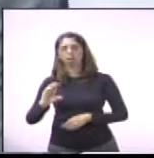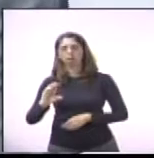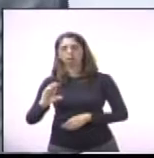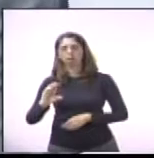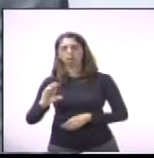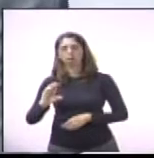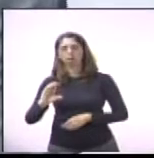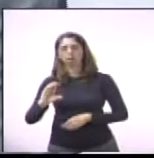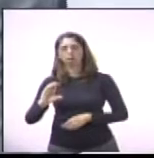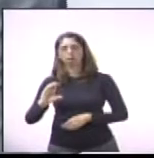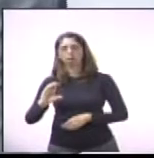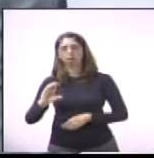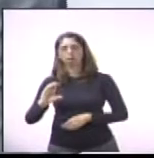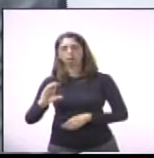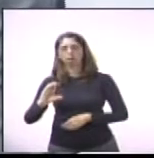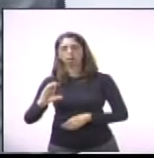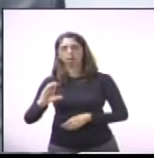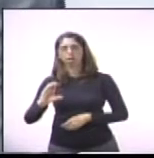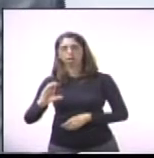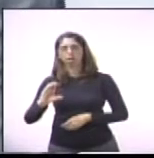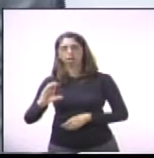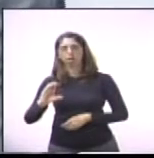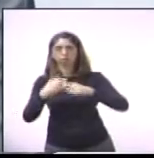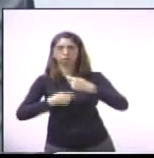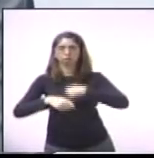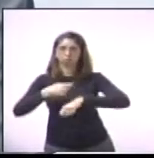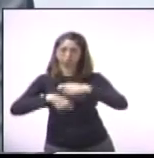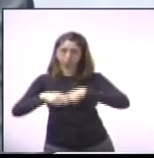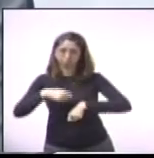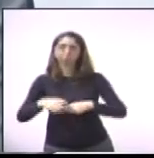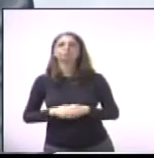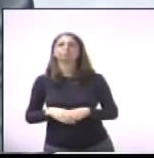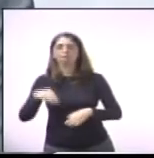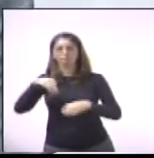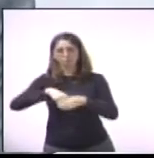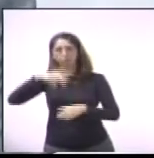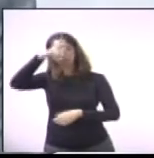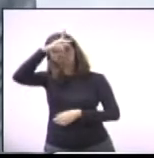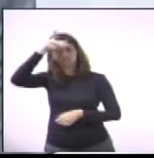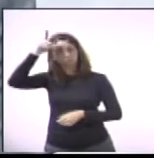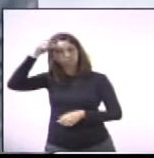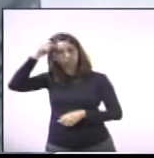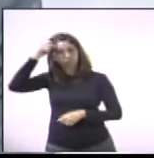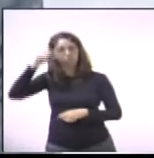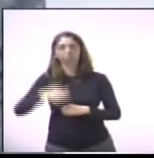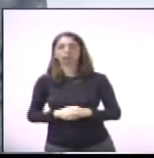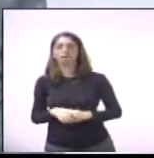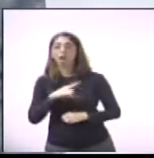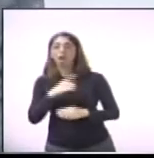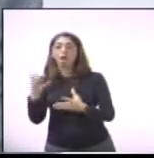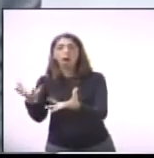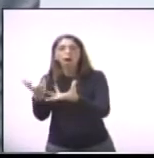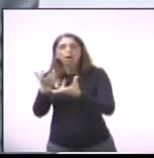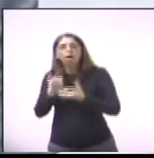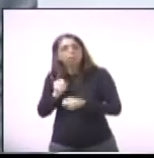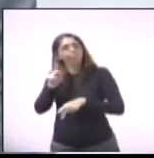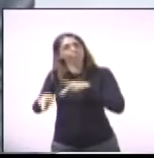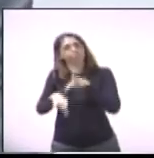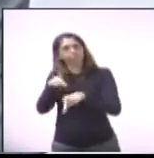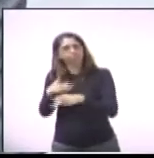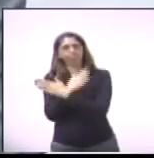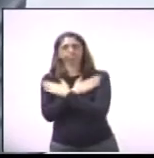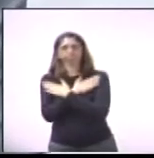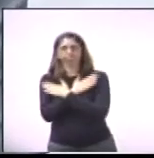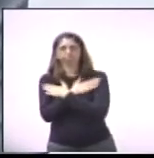na própria Secretaria da Indústria e Comércio. Então, eu acho que é um amparo aí que a gente vai ter determinante na